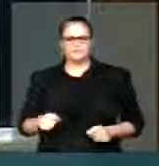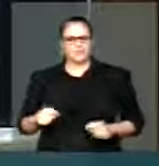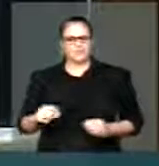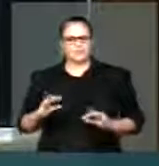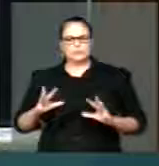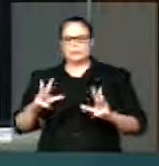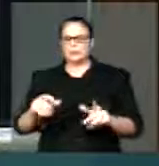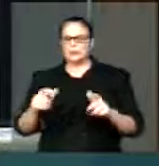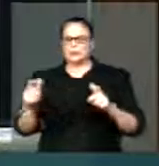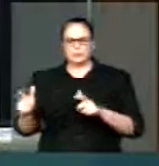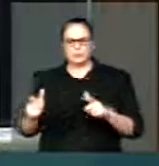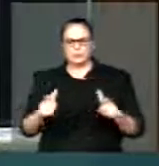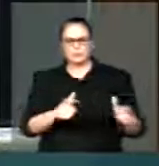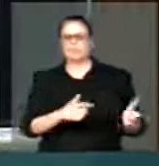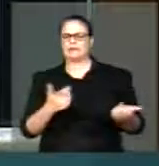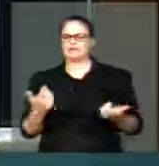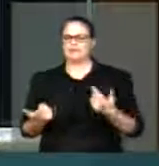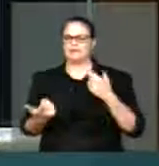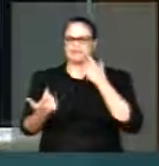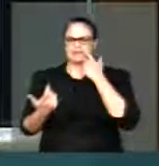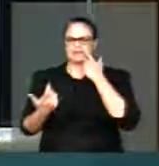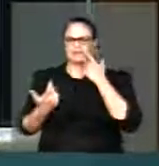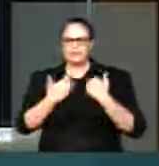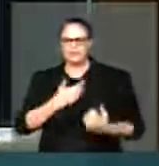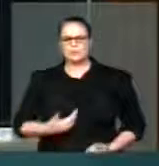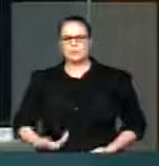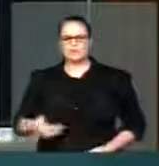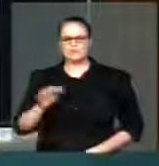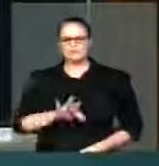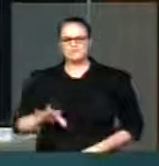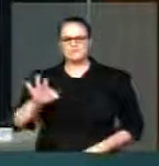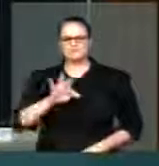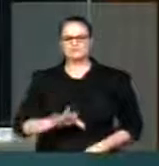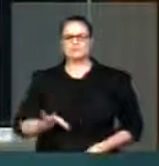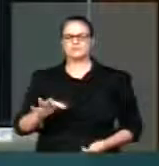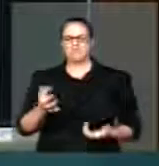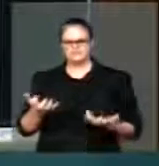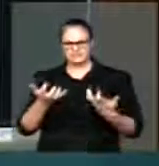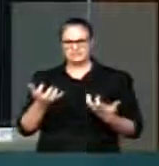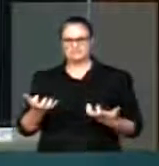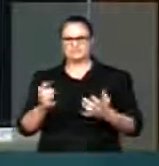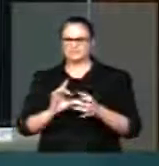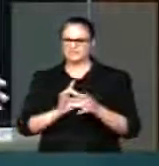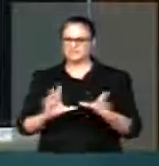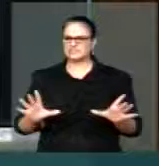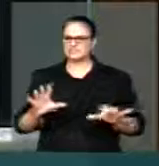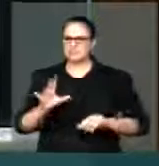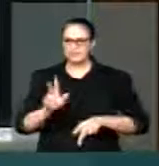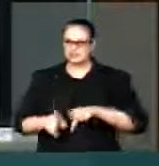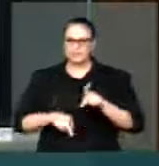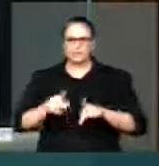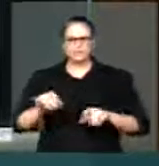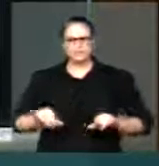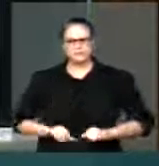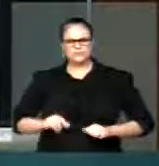incompetência da equipe econômica do governo Dilma tenta transferir para as costas dos brasileiros o ônus dessa crise